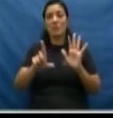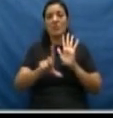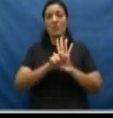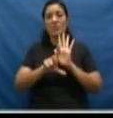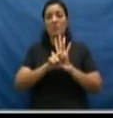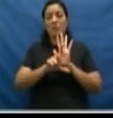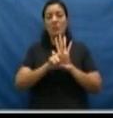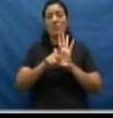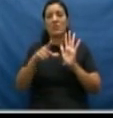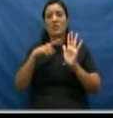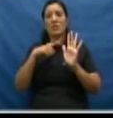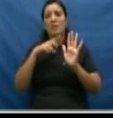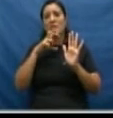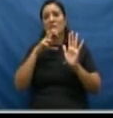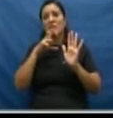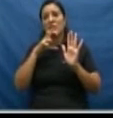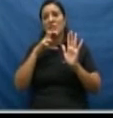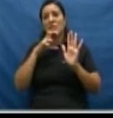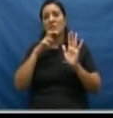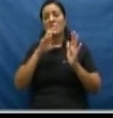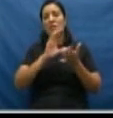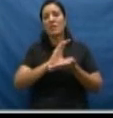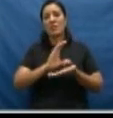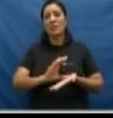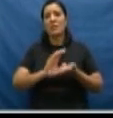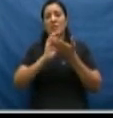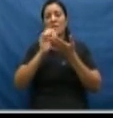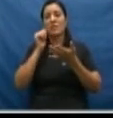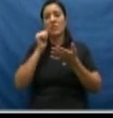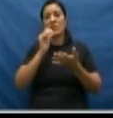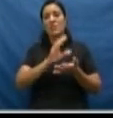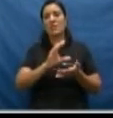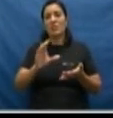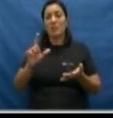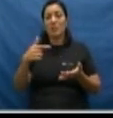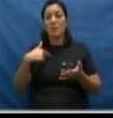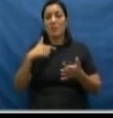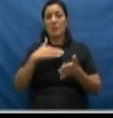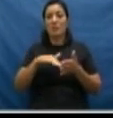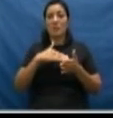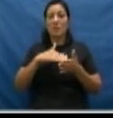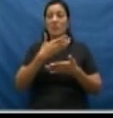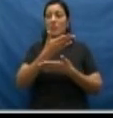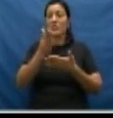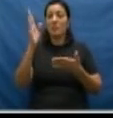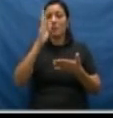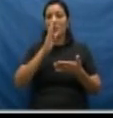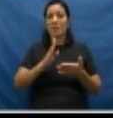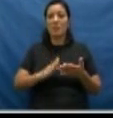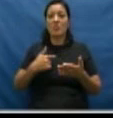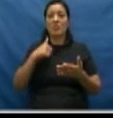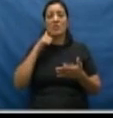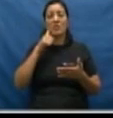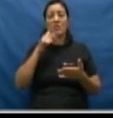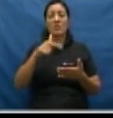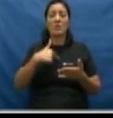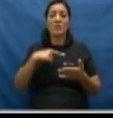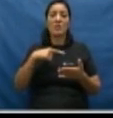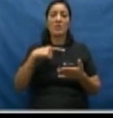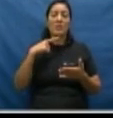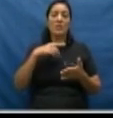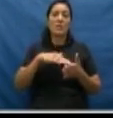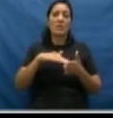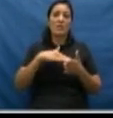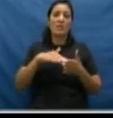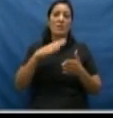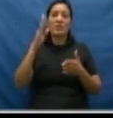Nós temos em Sorocaba agora a Coordenadoria da Mulher. É uma orientação da Secretaria Nacional de Mulheres. Temos agora a